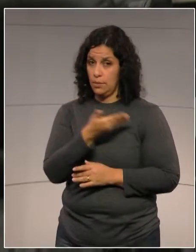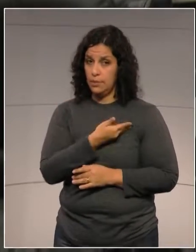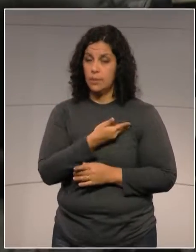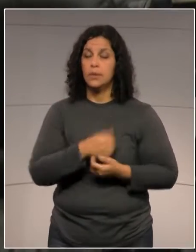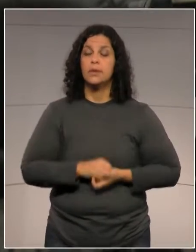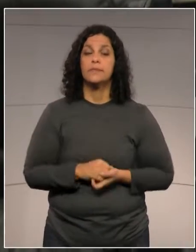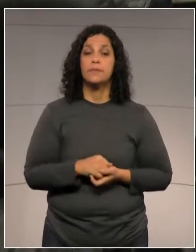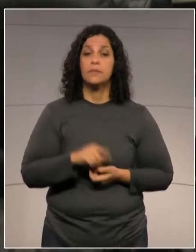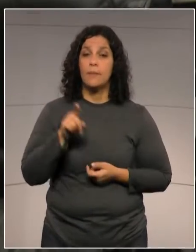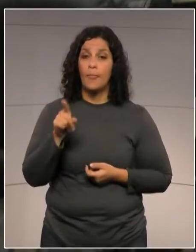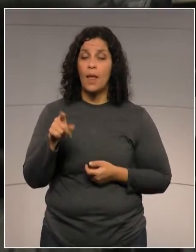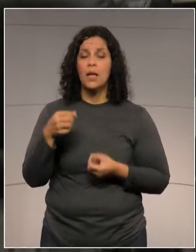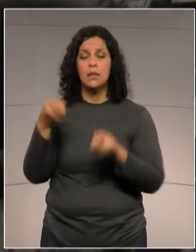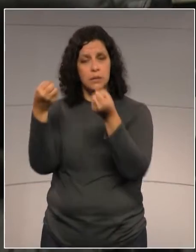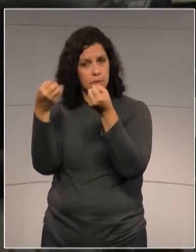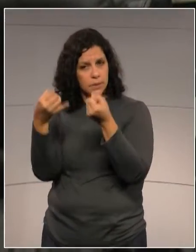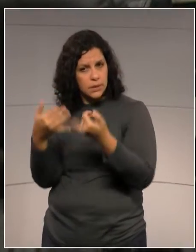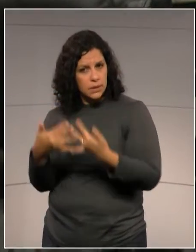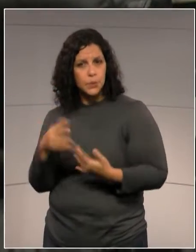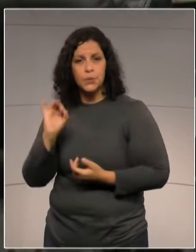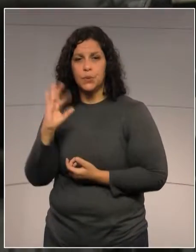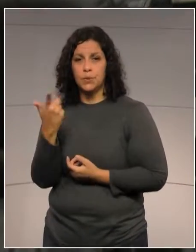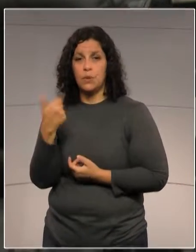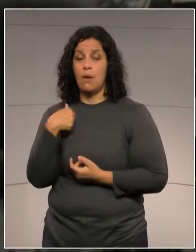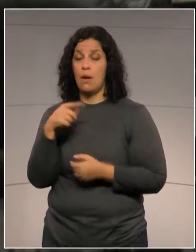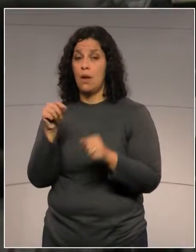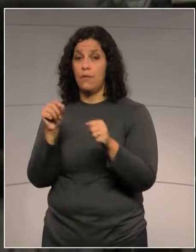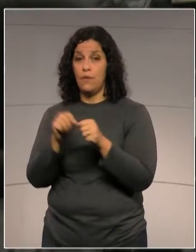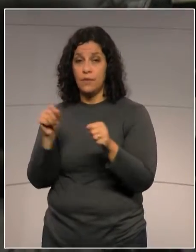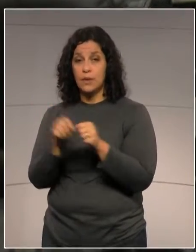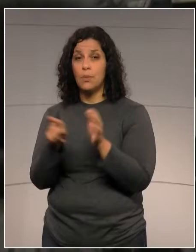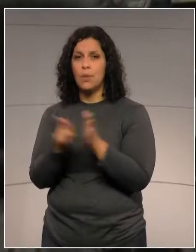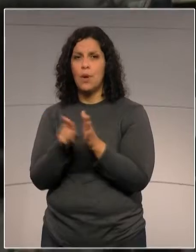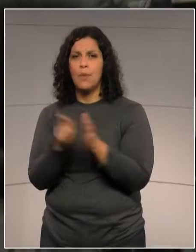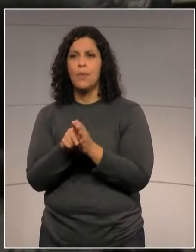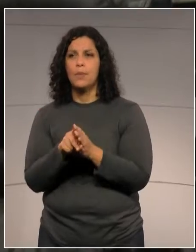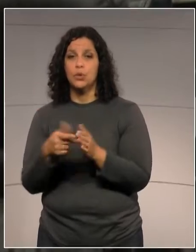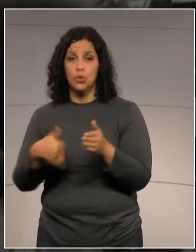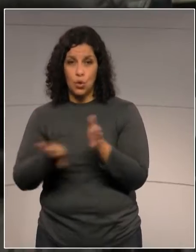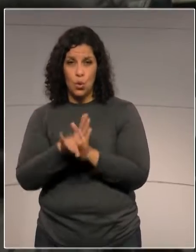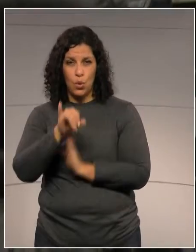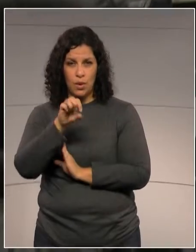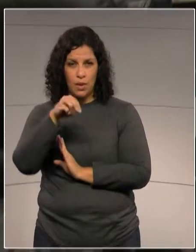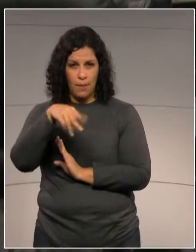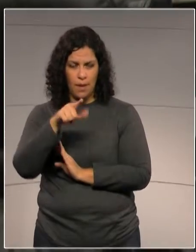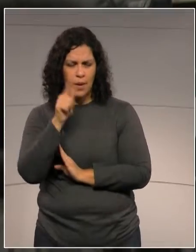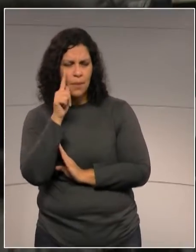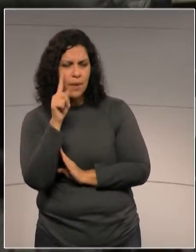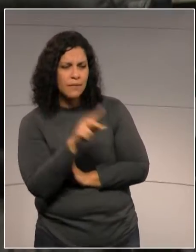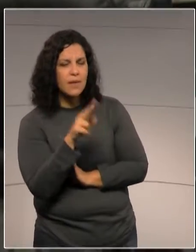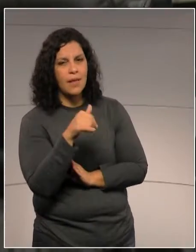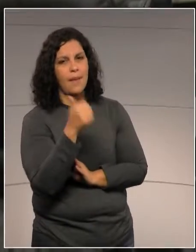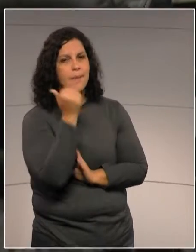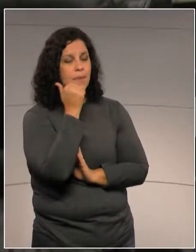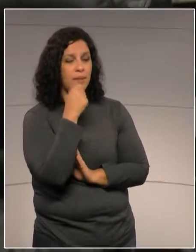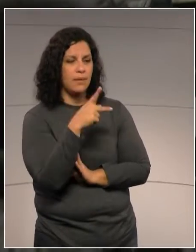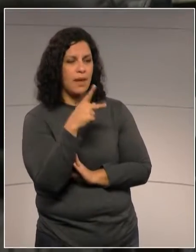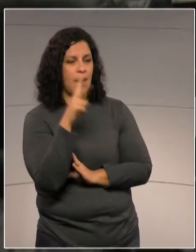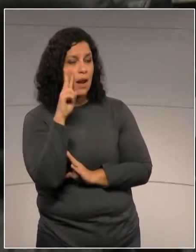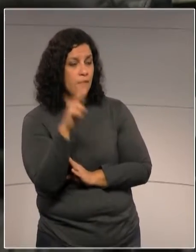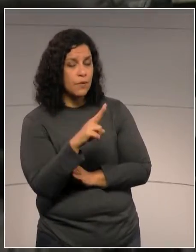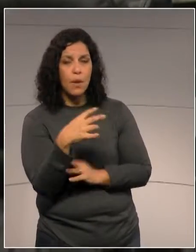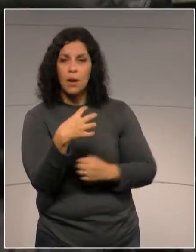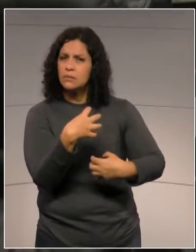e ela narrando a situação em que ela foi fazer o reconhecimento do corpo da sua mãe e narrando, assim, o